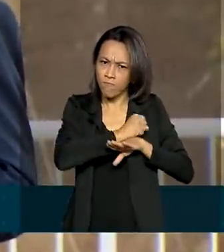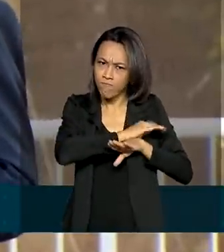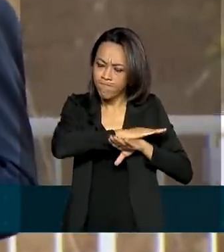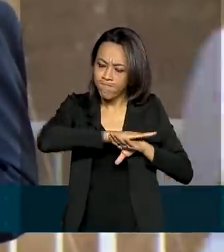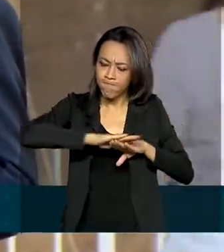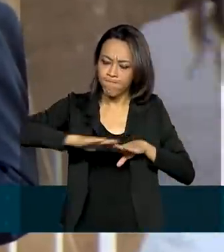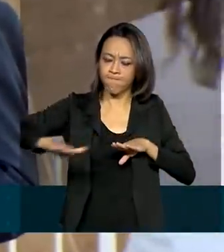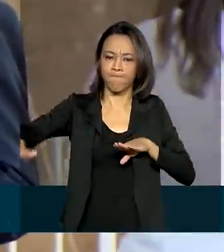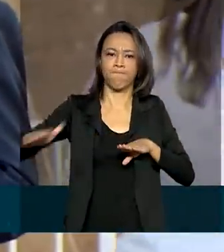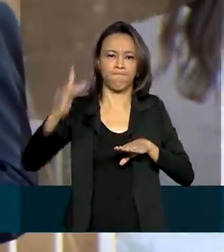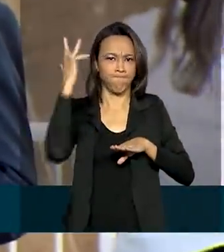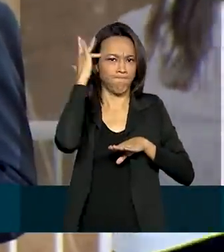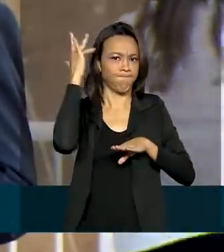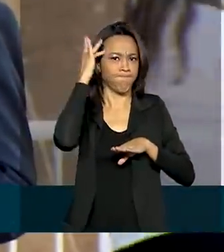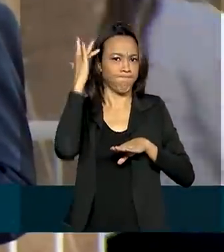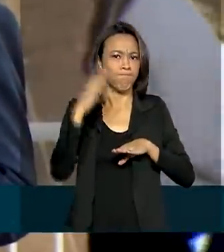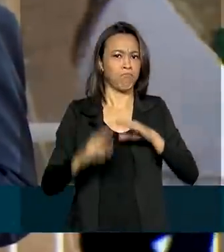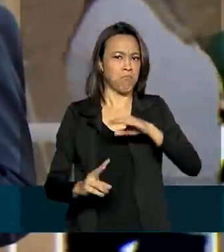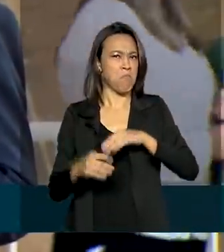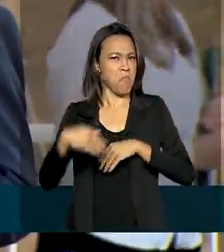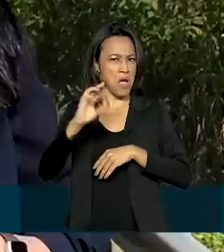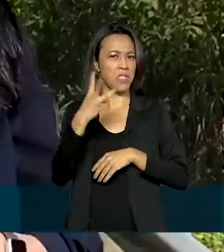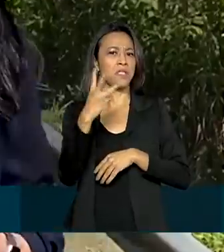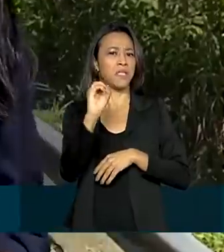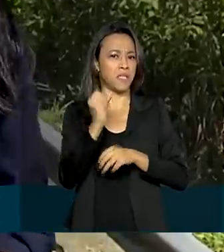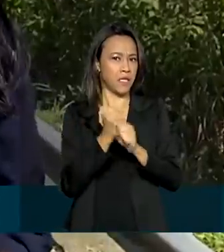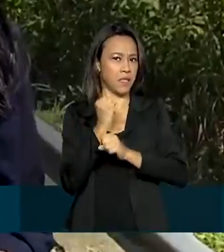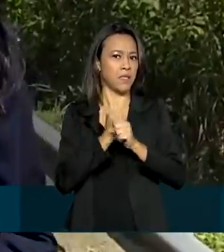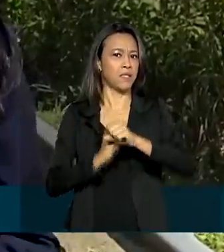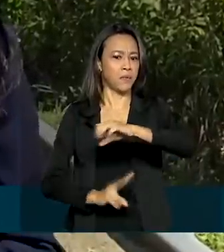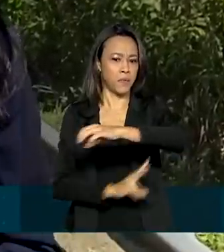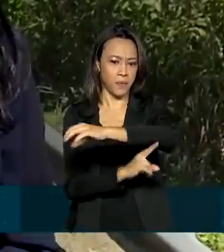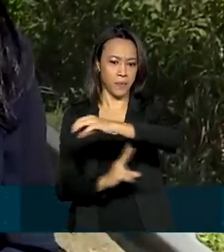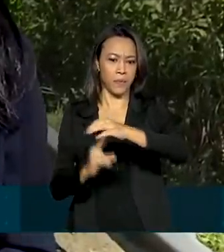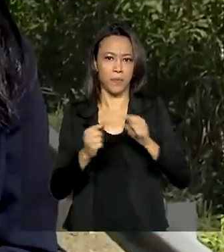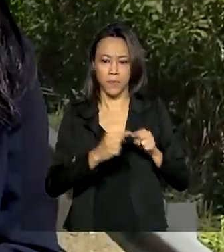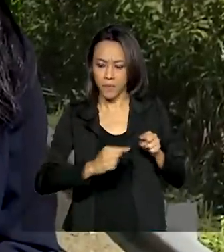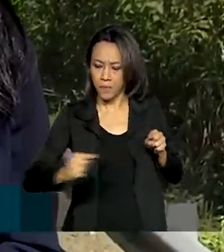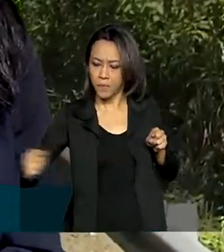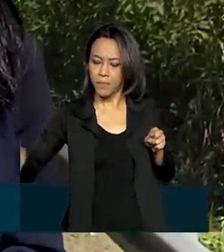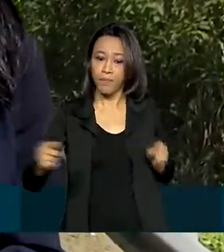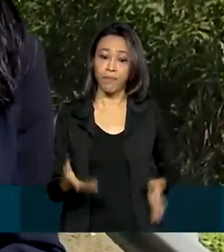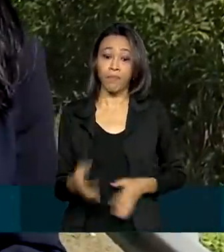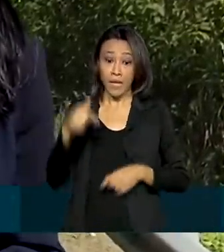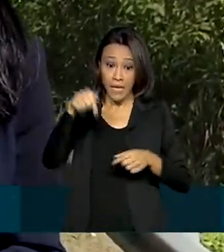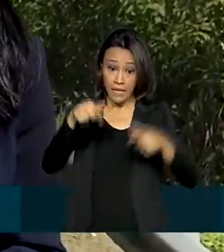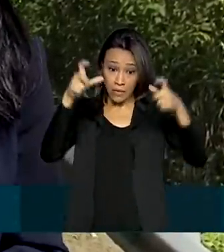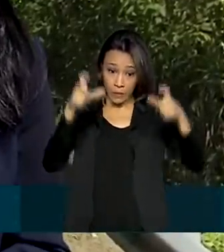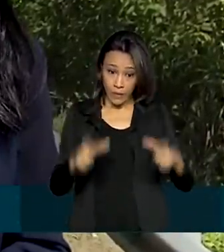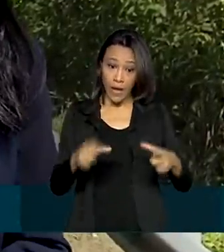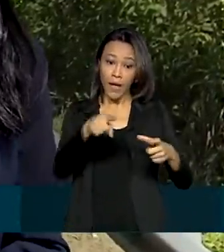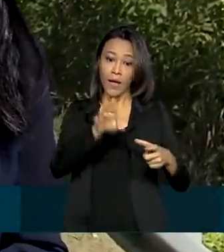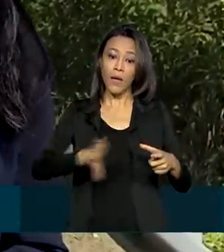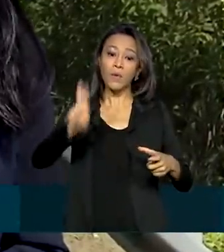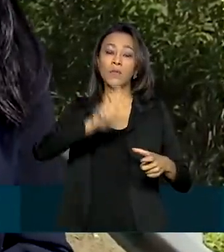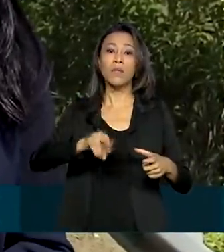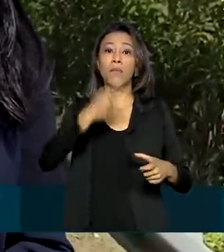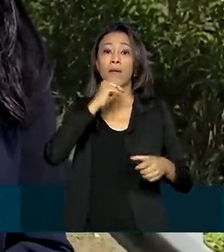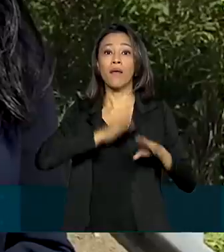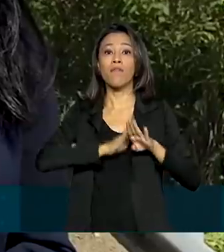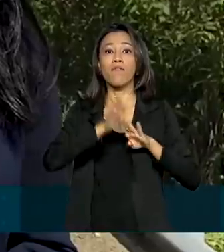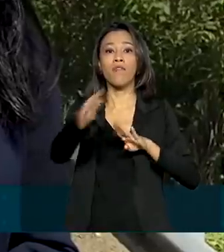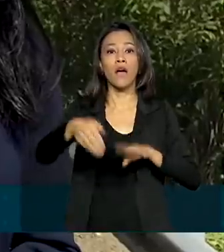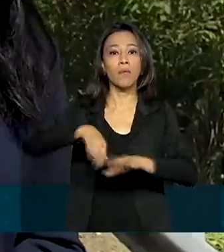forma moderna e que vai durar aí mais de 30 anos. Essa via é muito utilizada para quem vai em direção ao litoral do